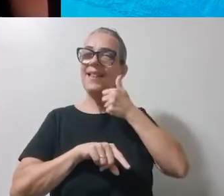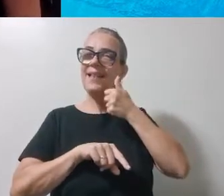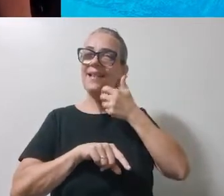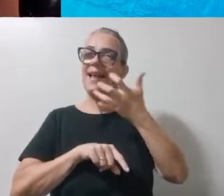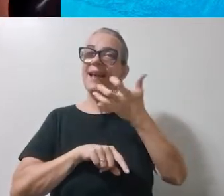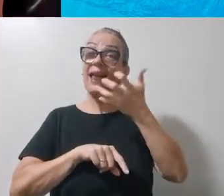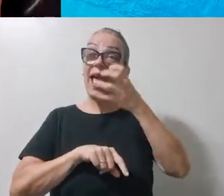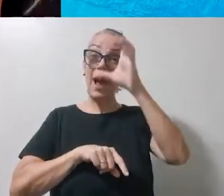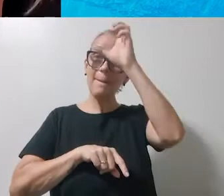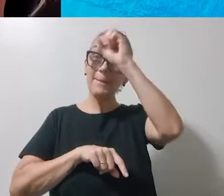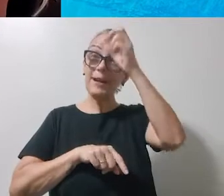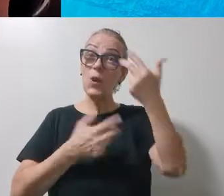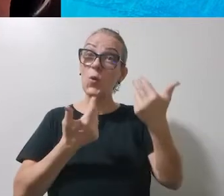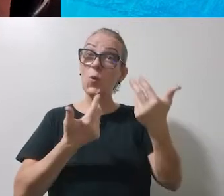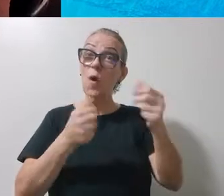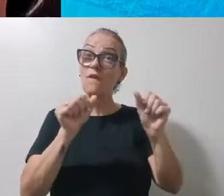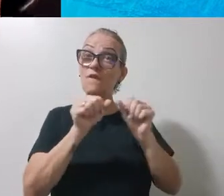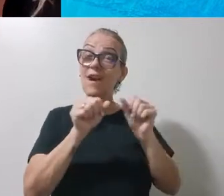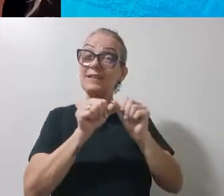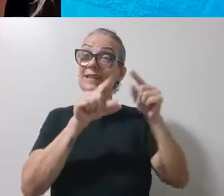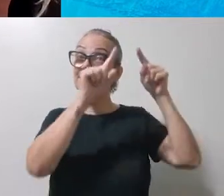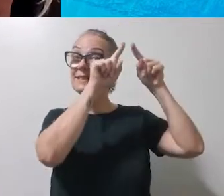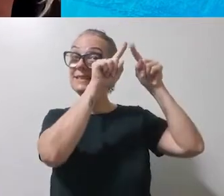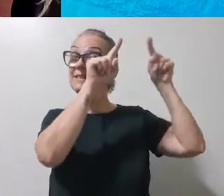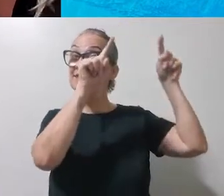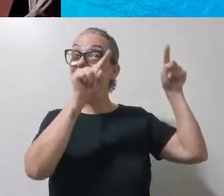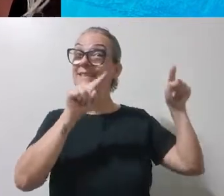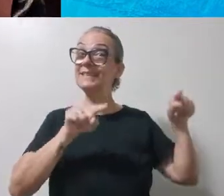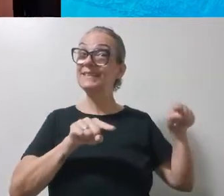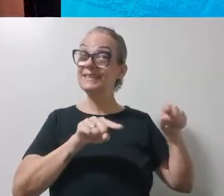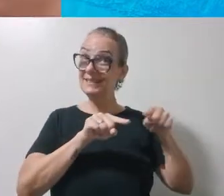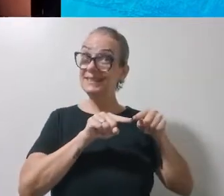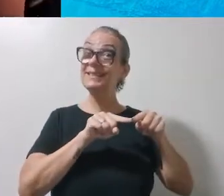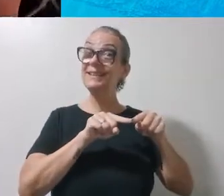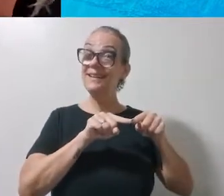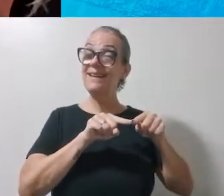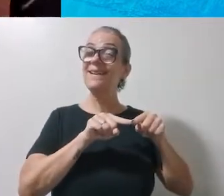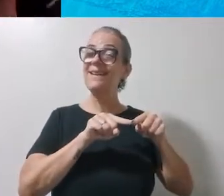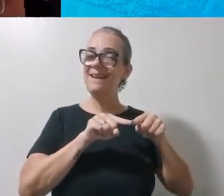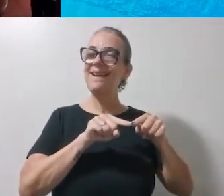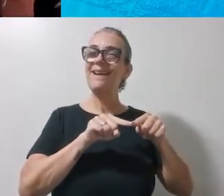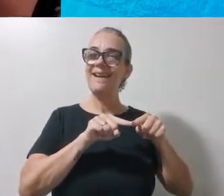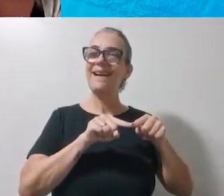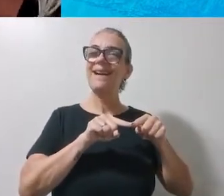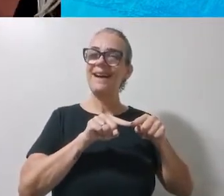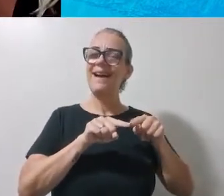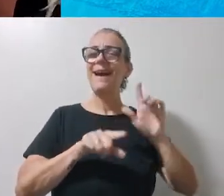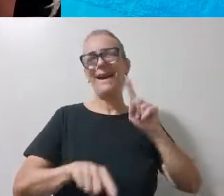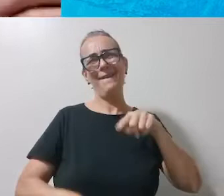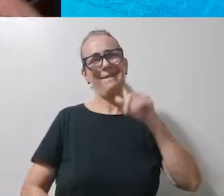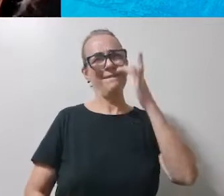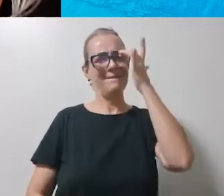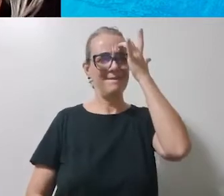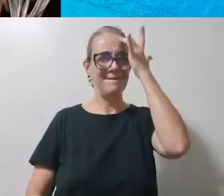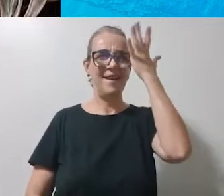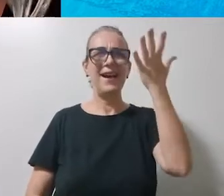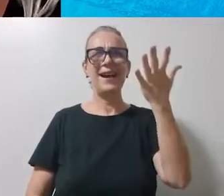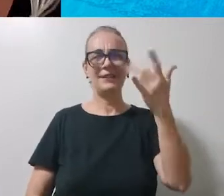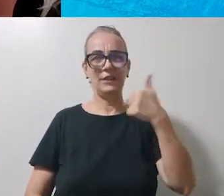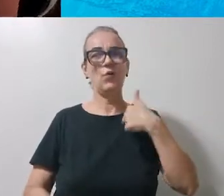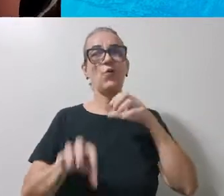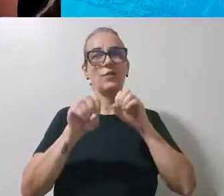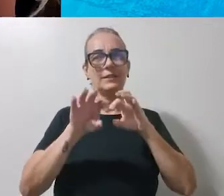a fazer um painel como esse? É isso? Ah, é muito fácil. Eu vou